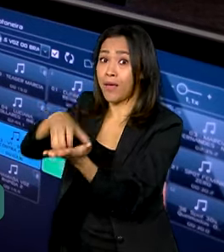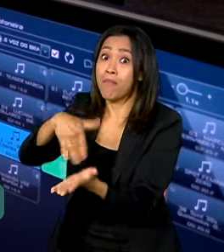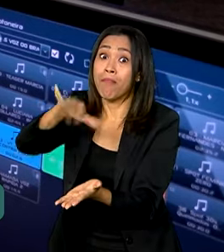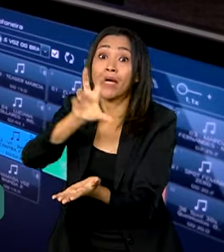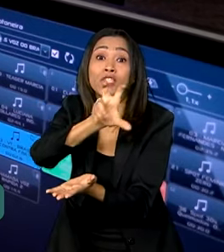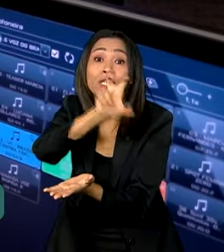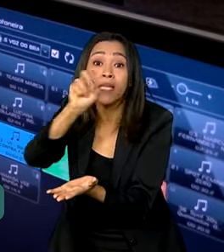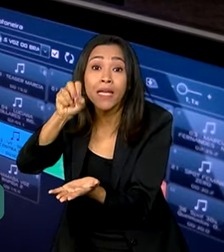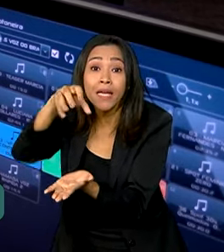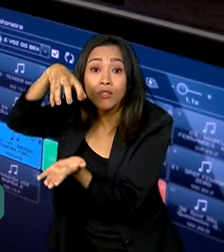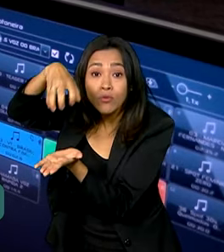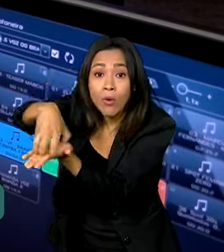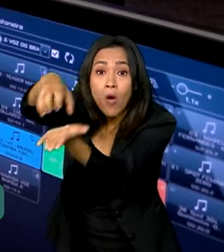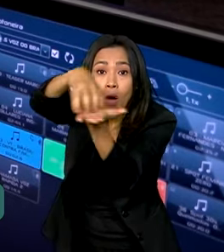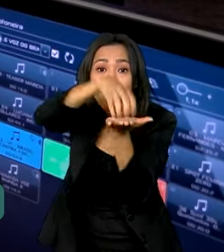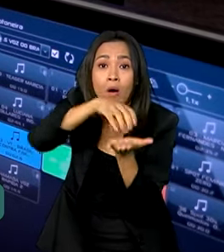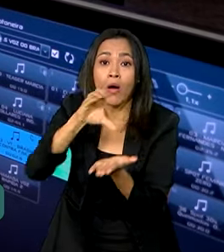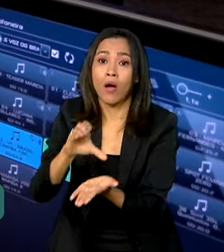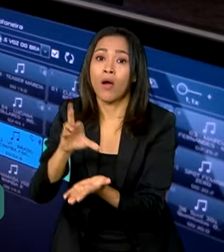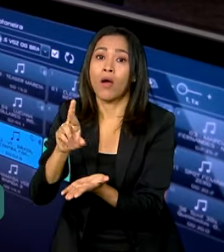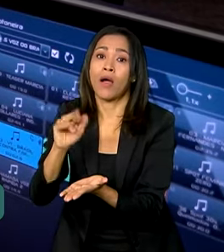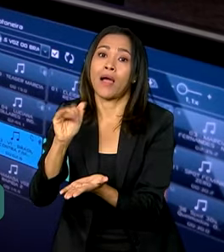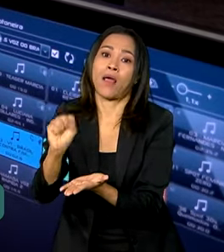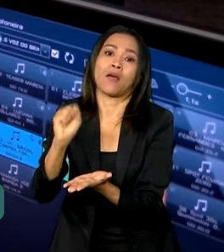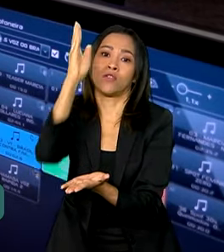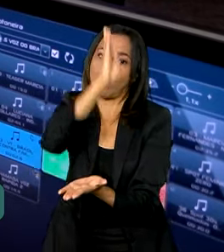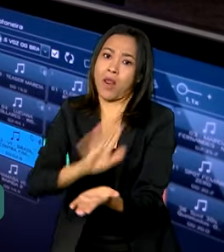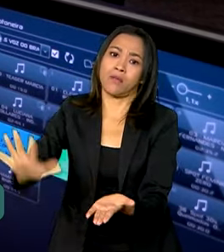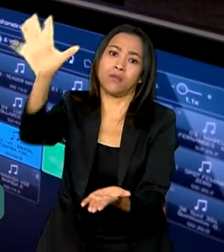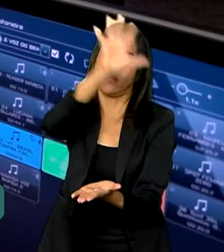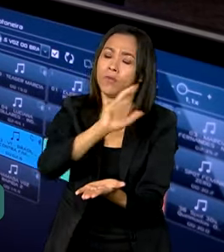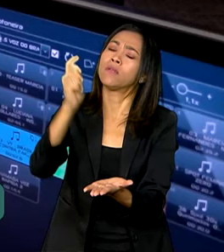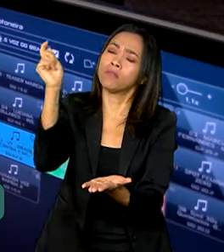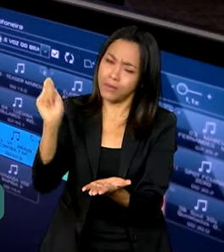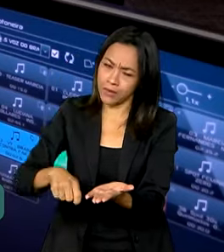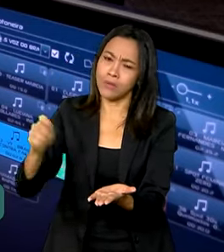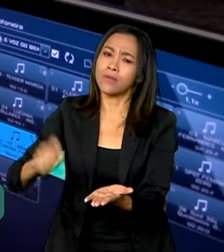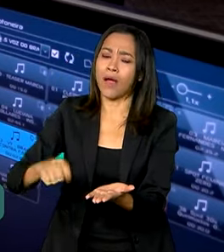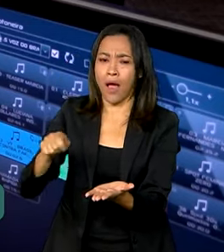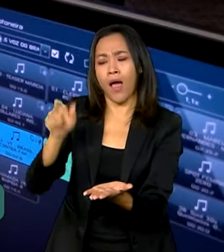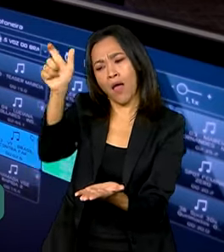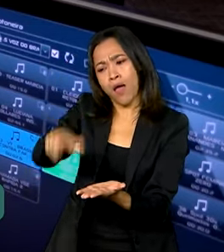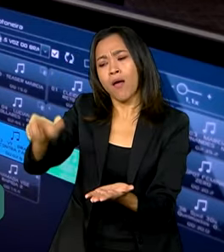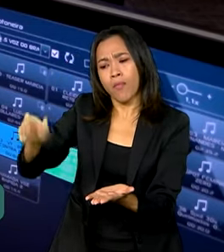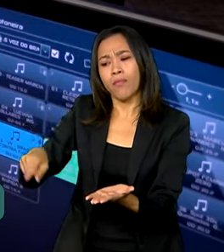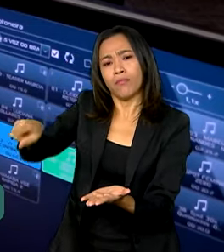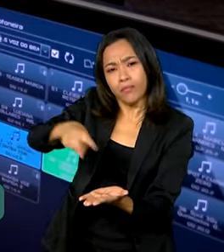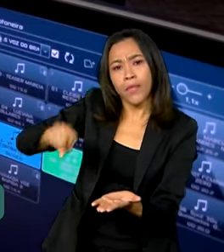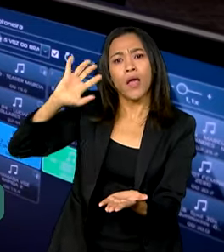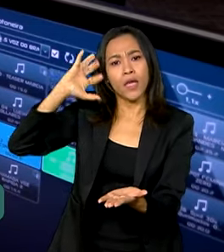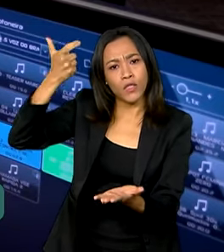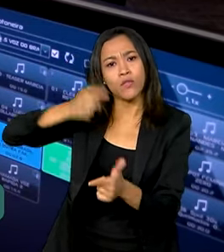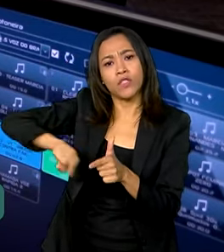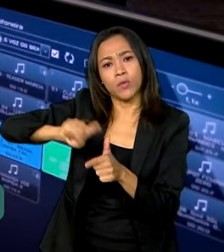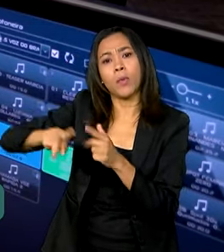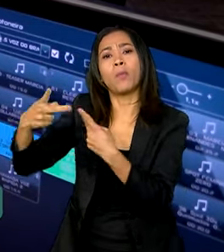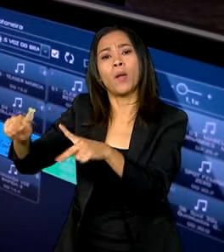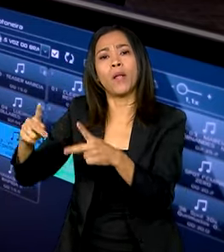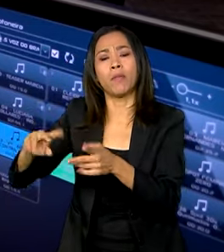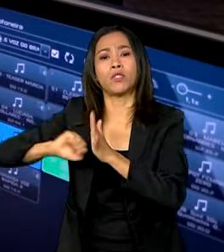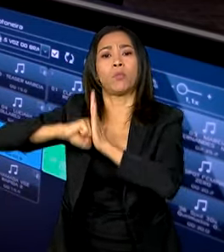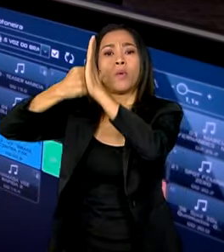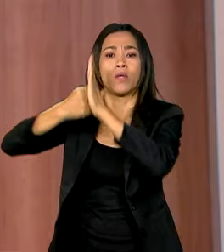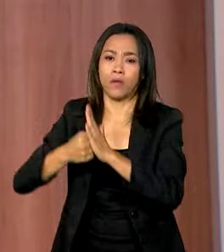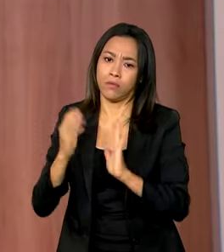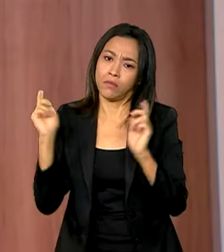mais os postos de atendimento. Então, tem toda a condição desses usuários e dessa população regularizar a sua situação sem